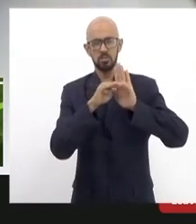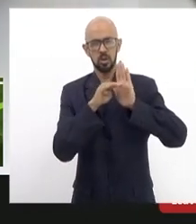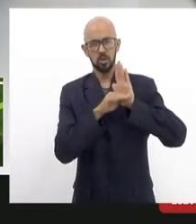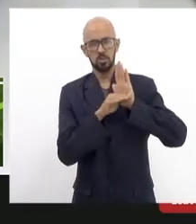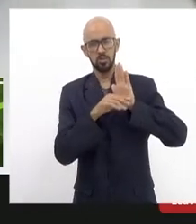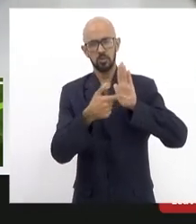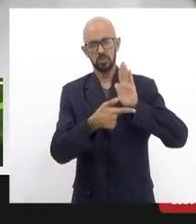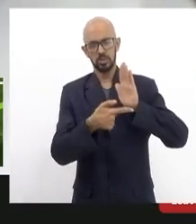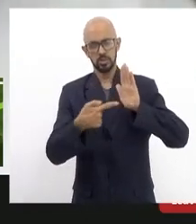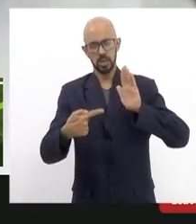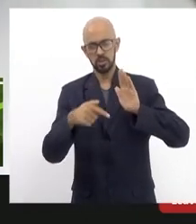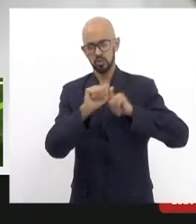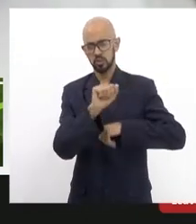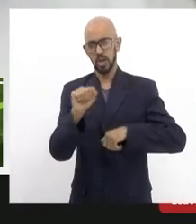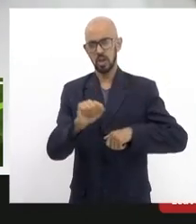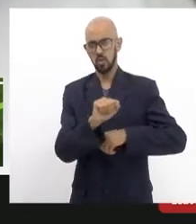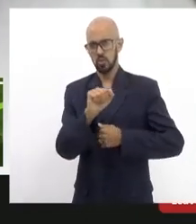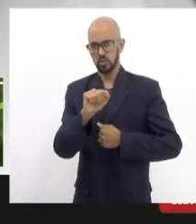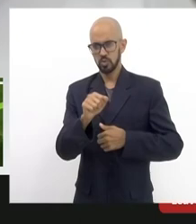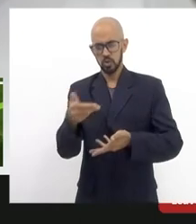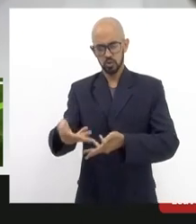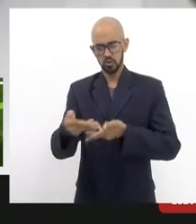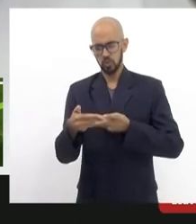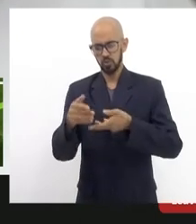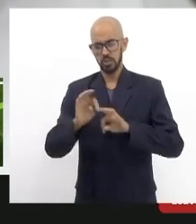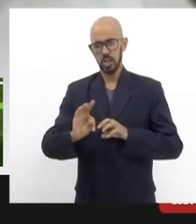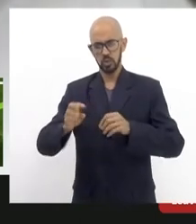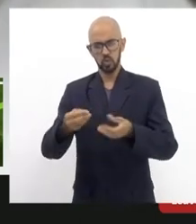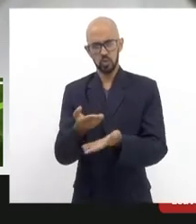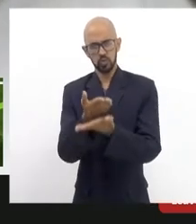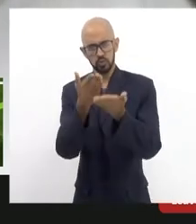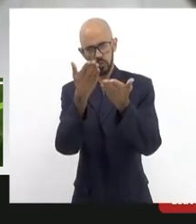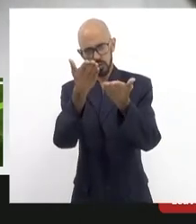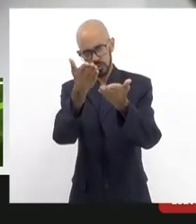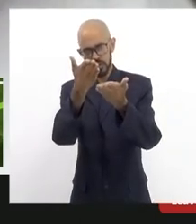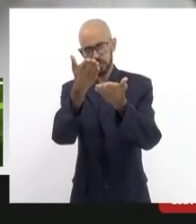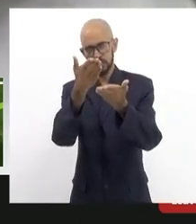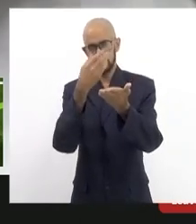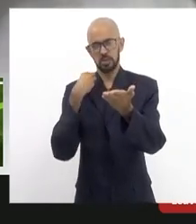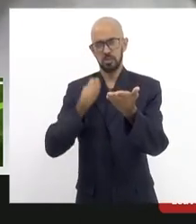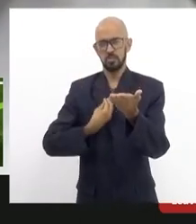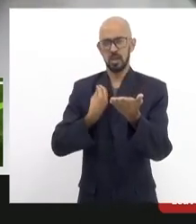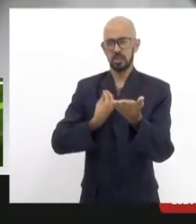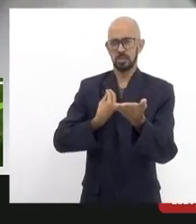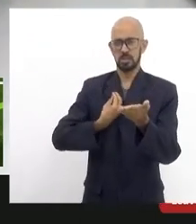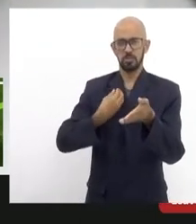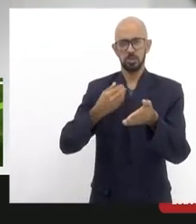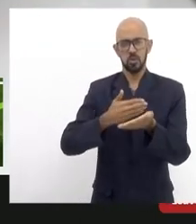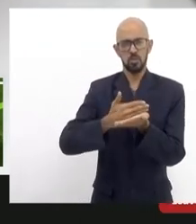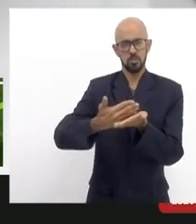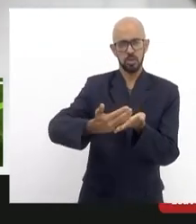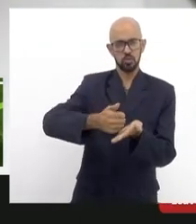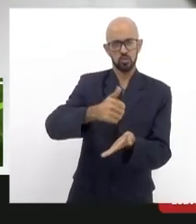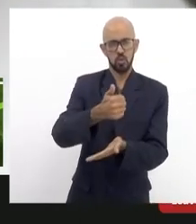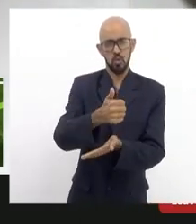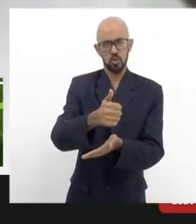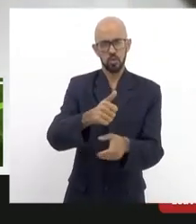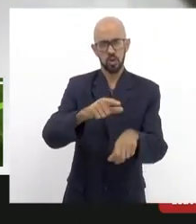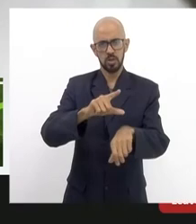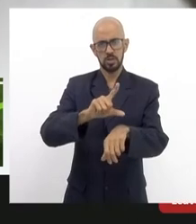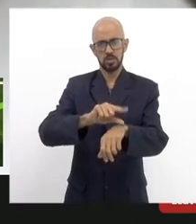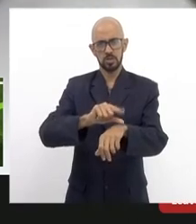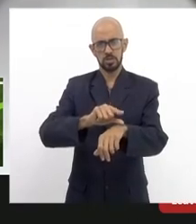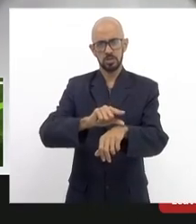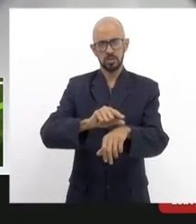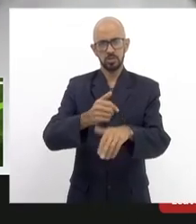27 a qual nós convidamos a todos que participem desde as 11 horas da manhã se não puderem ir de